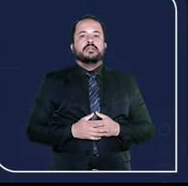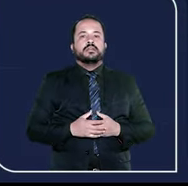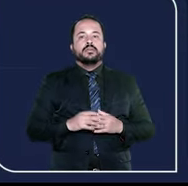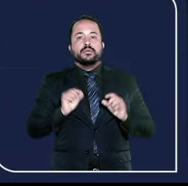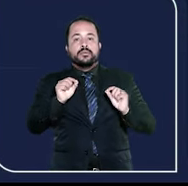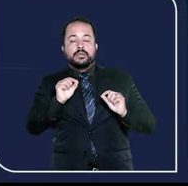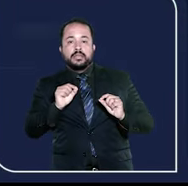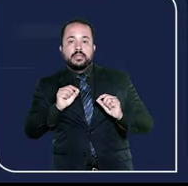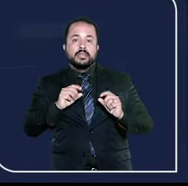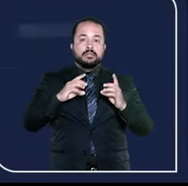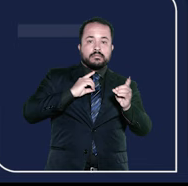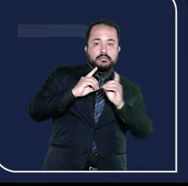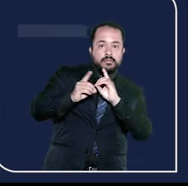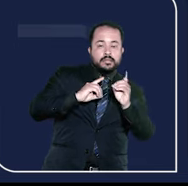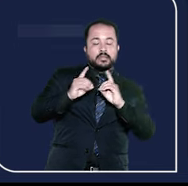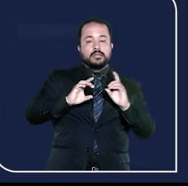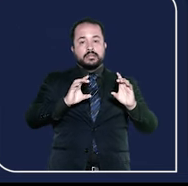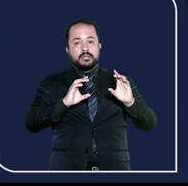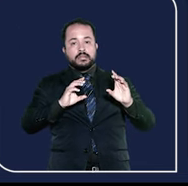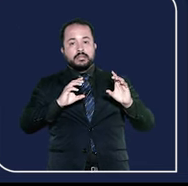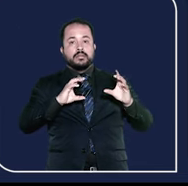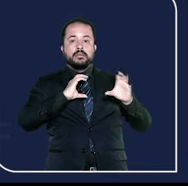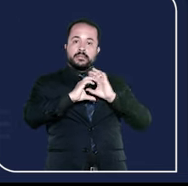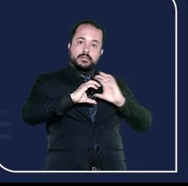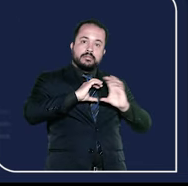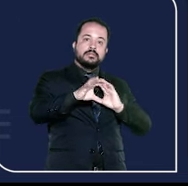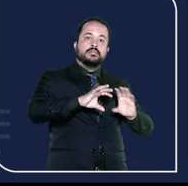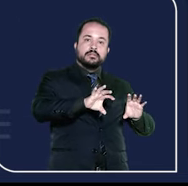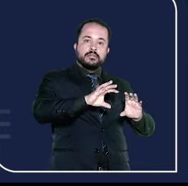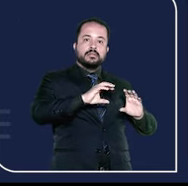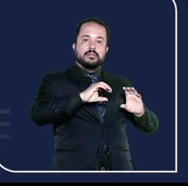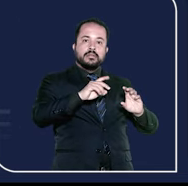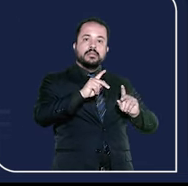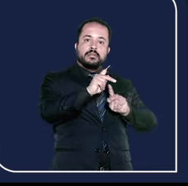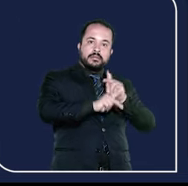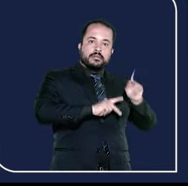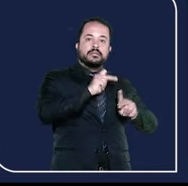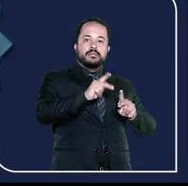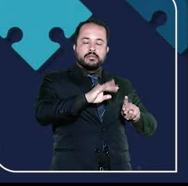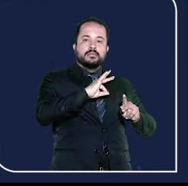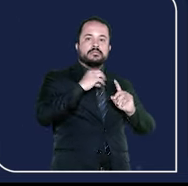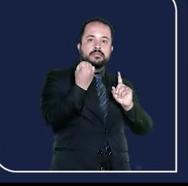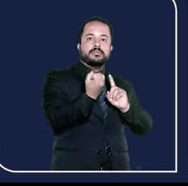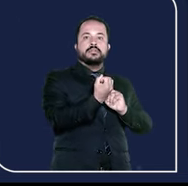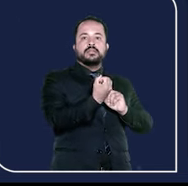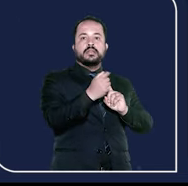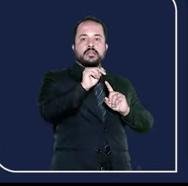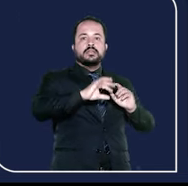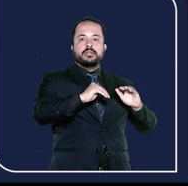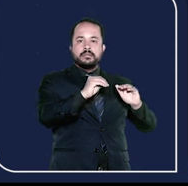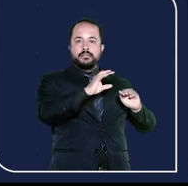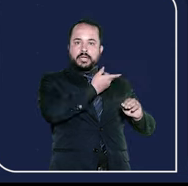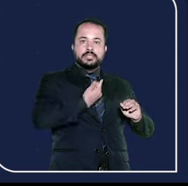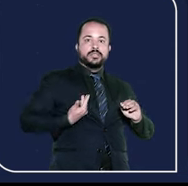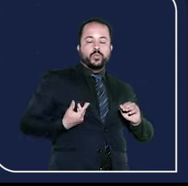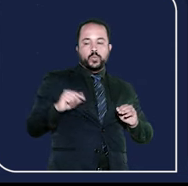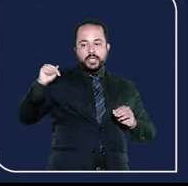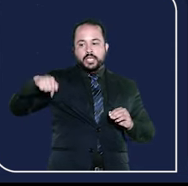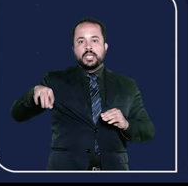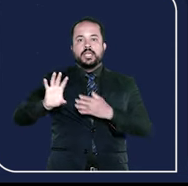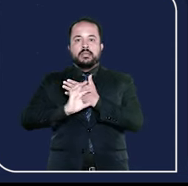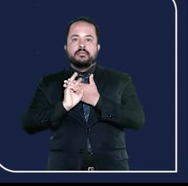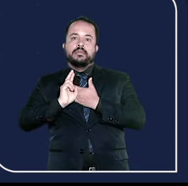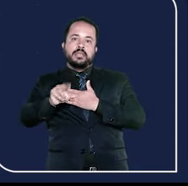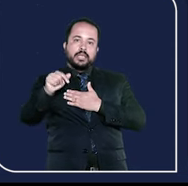Promover o diálogo entre os brasileiros e o Superior Tribunal de Justiça é a missão da ouvidoria do STJ.